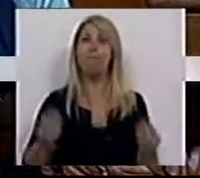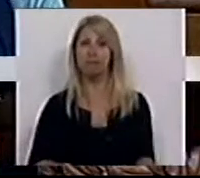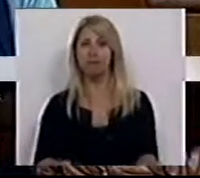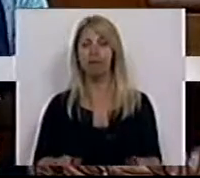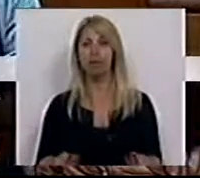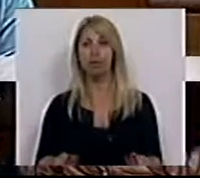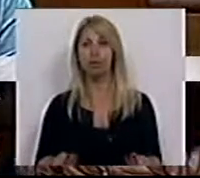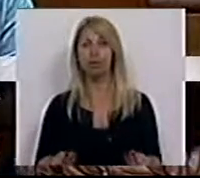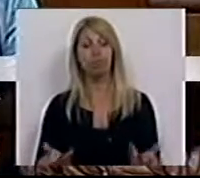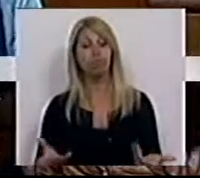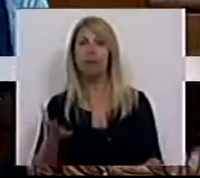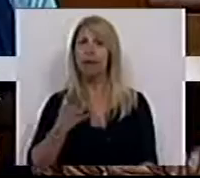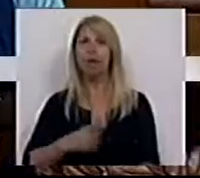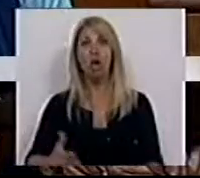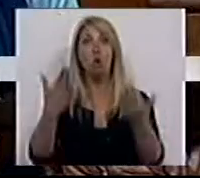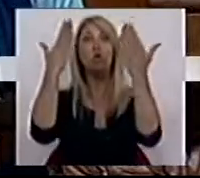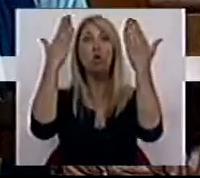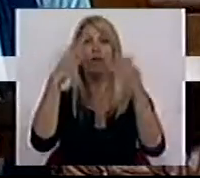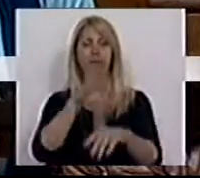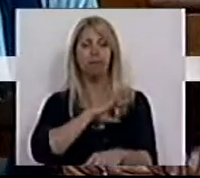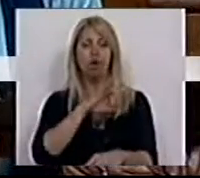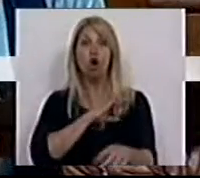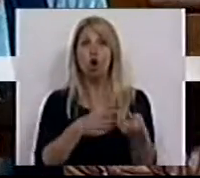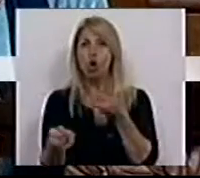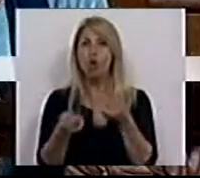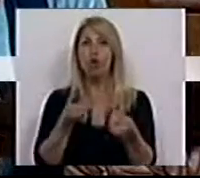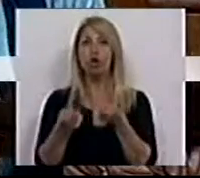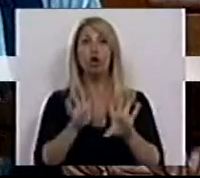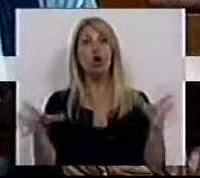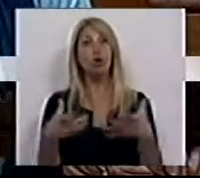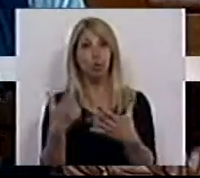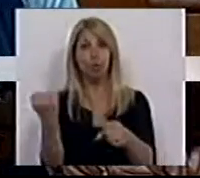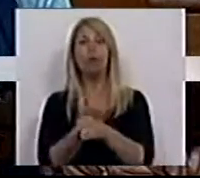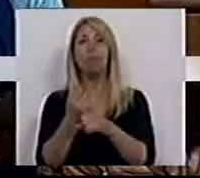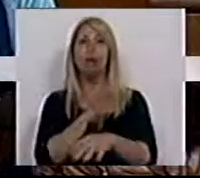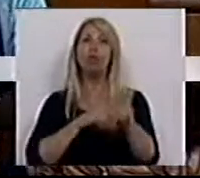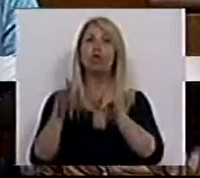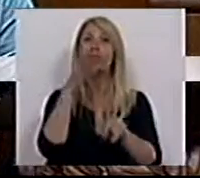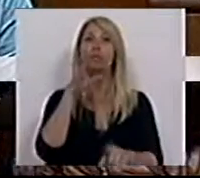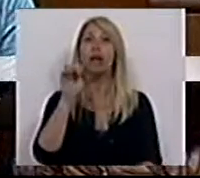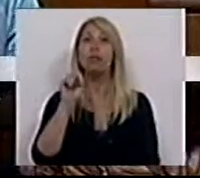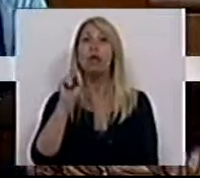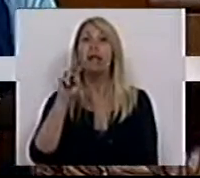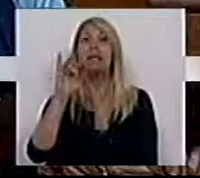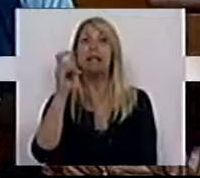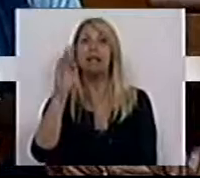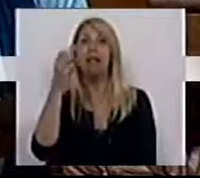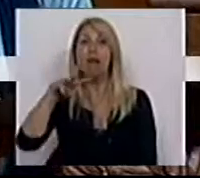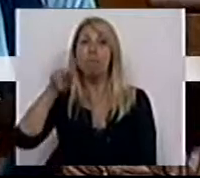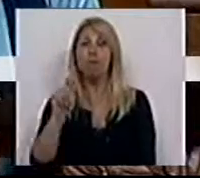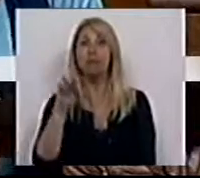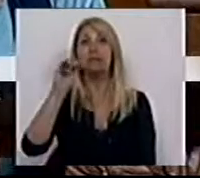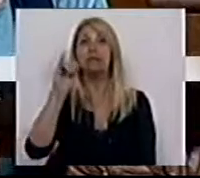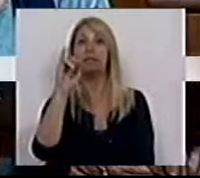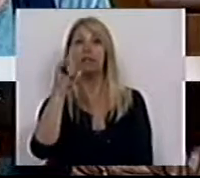Quero saudar o Senhor Coordenador do Grupo de Trabalho, o Senhor Deputado Guilherme Silva. Quero saudar